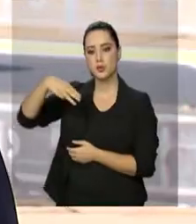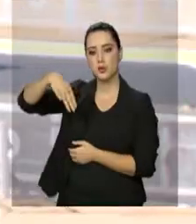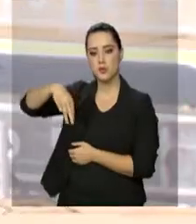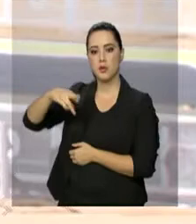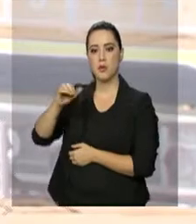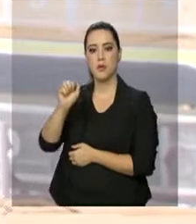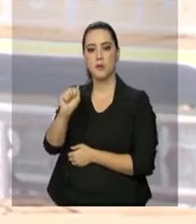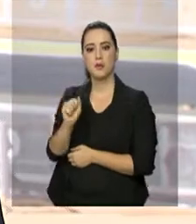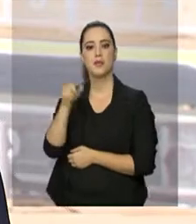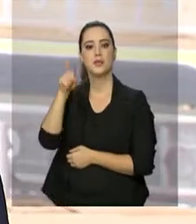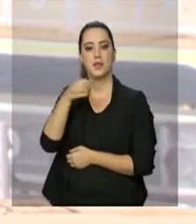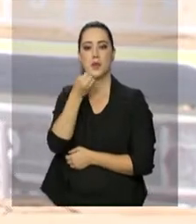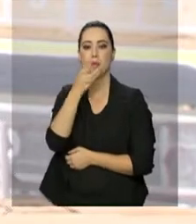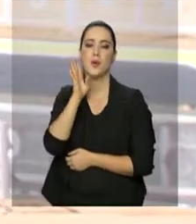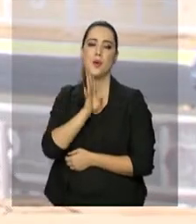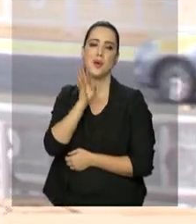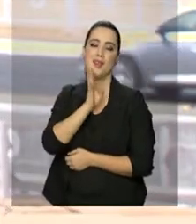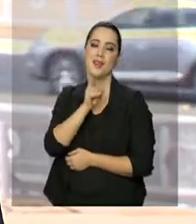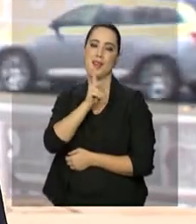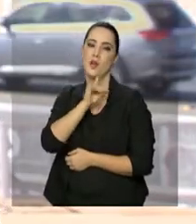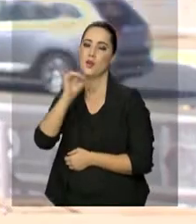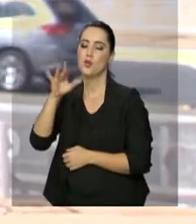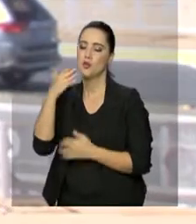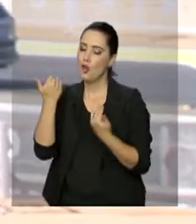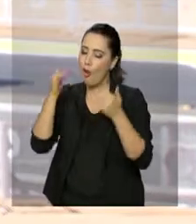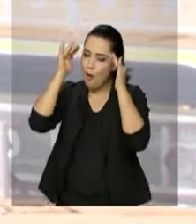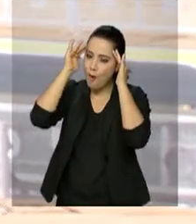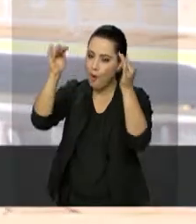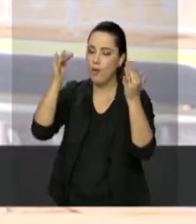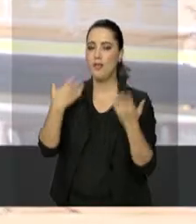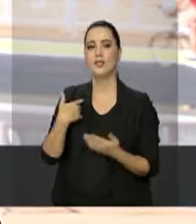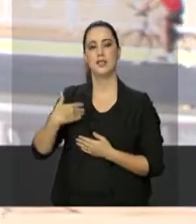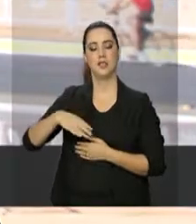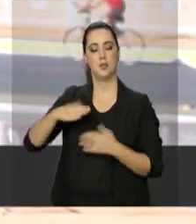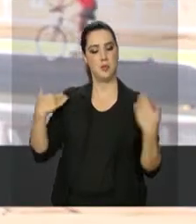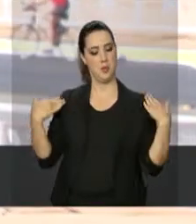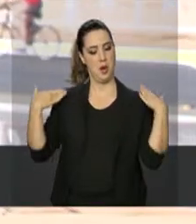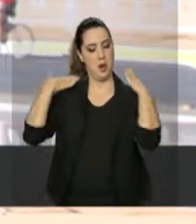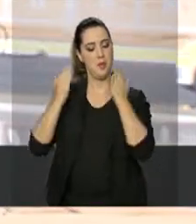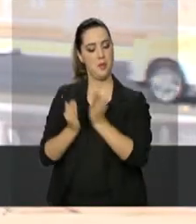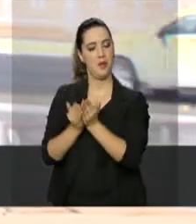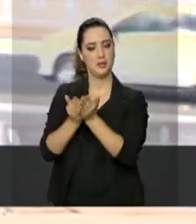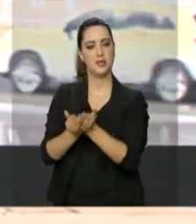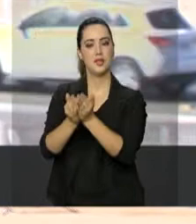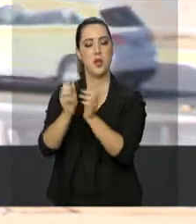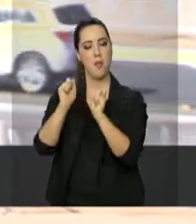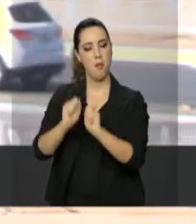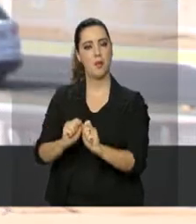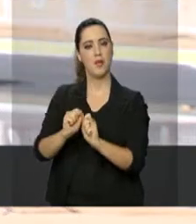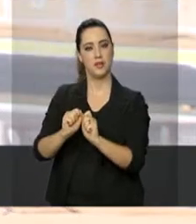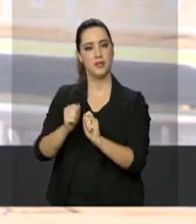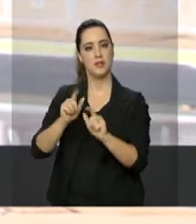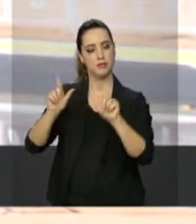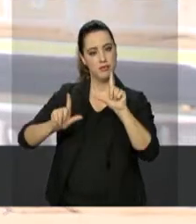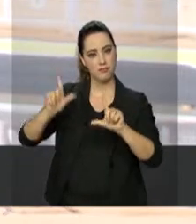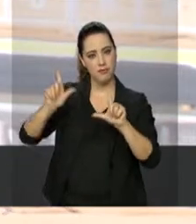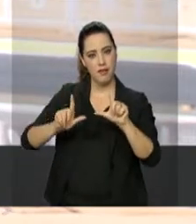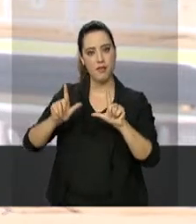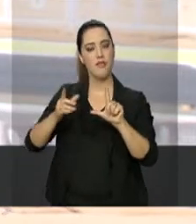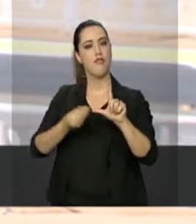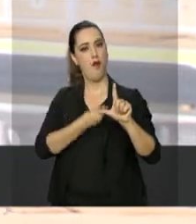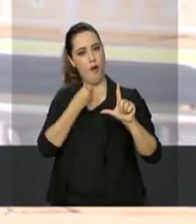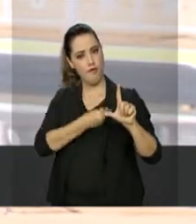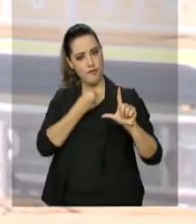legal estar hoje no dia aqui. É uma honra para a Marinha do Brasil estar podendo transmitir aqui ao vivo esta cerimônia, que é muito